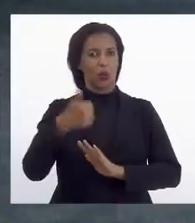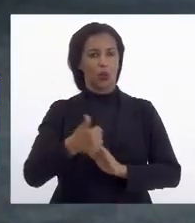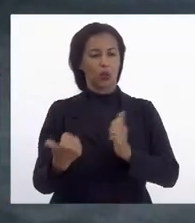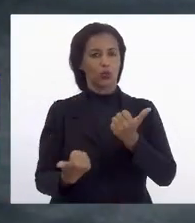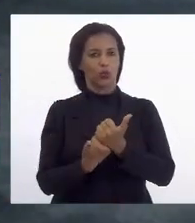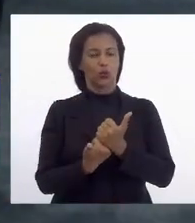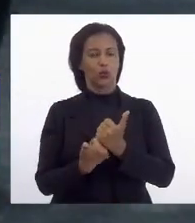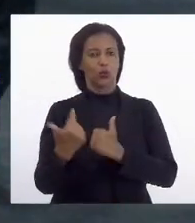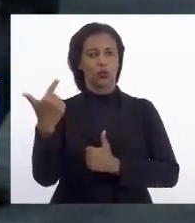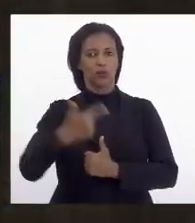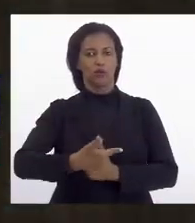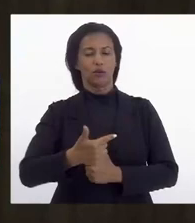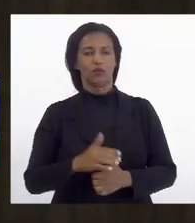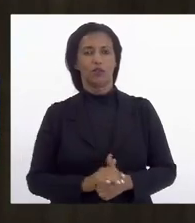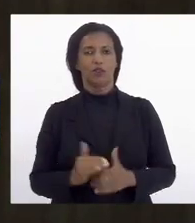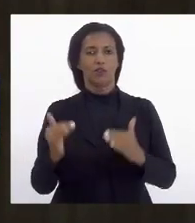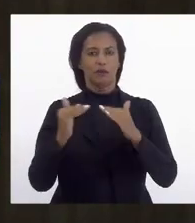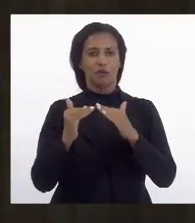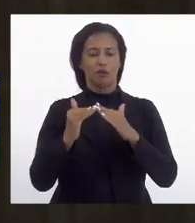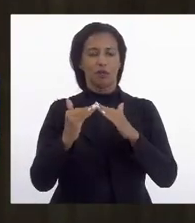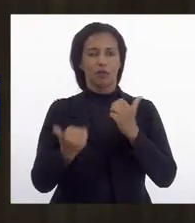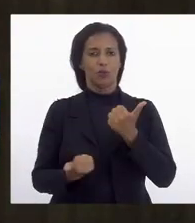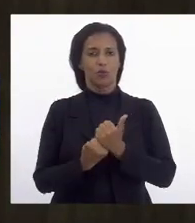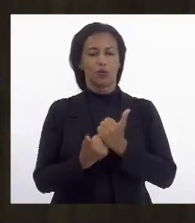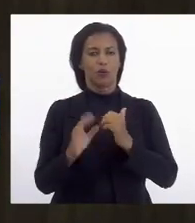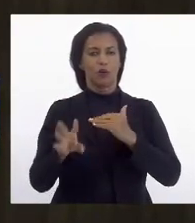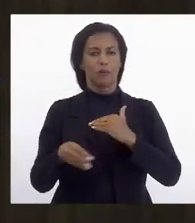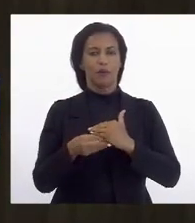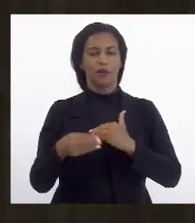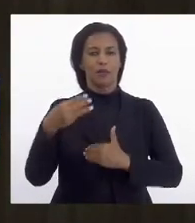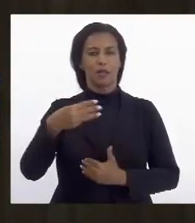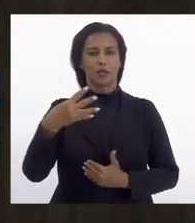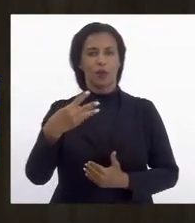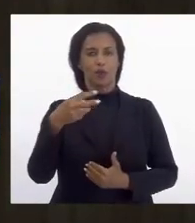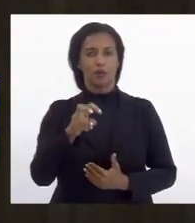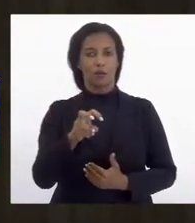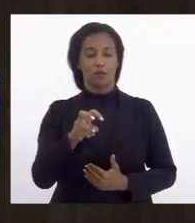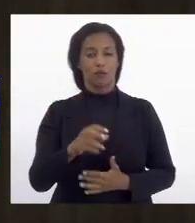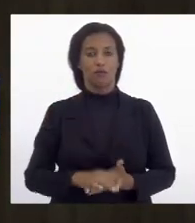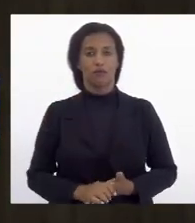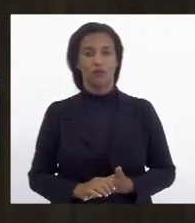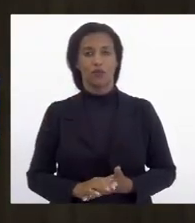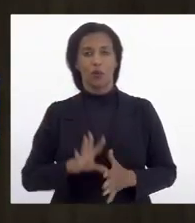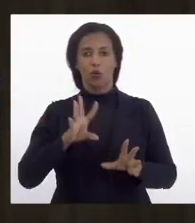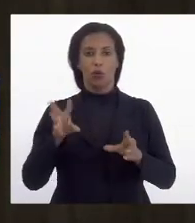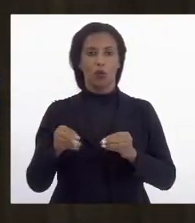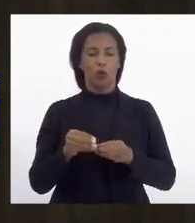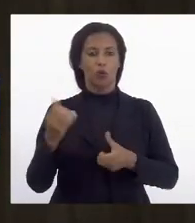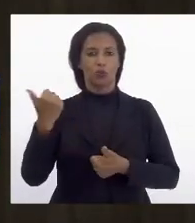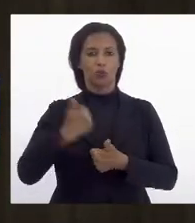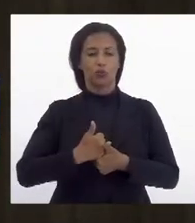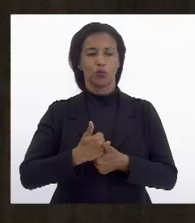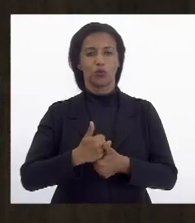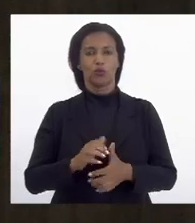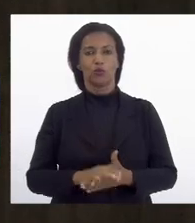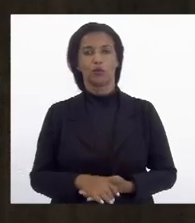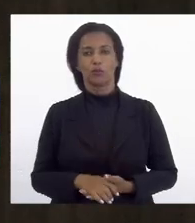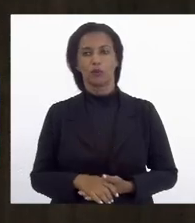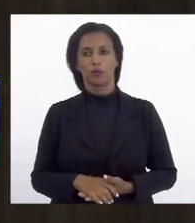com subemenda emenda 2 favorável com subemenda aglutinativa as emendas 3 4 e 5 concluindo por substitutivo